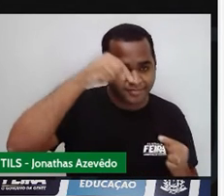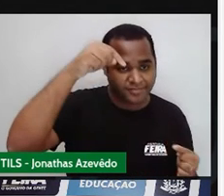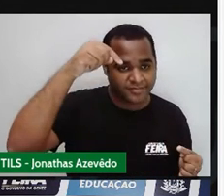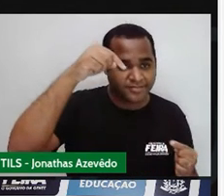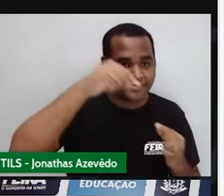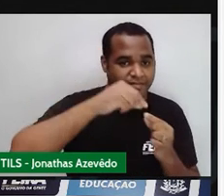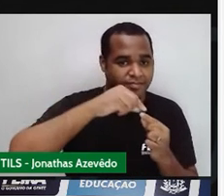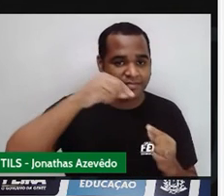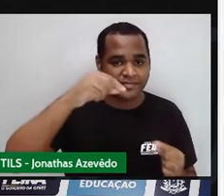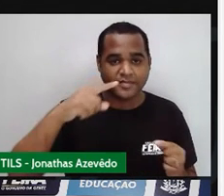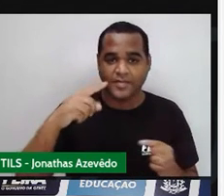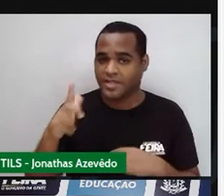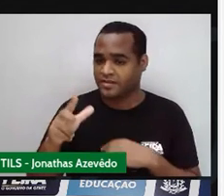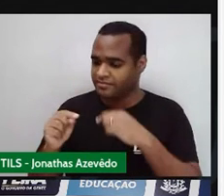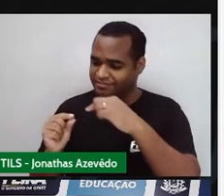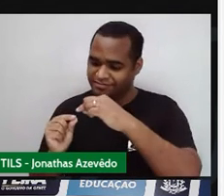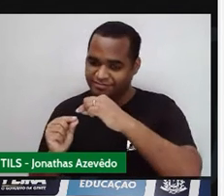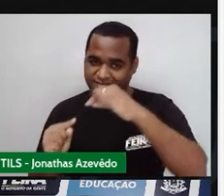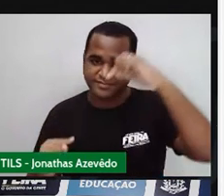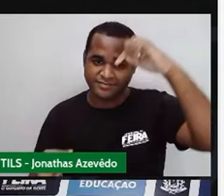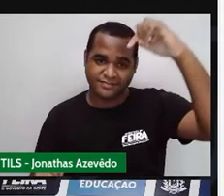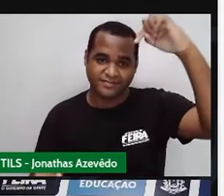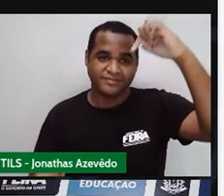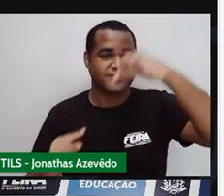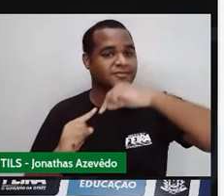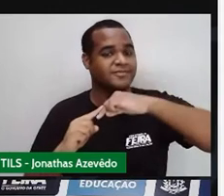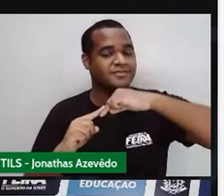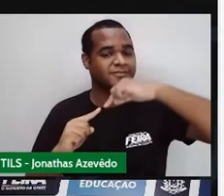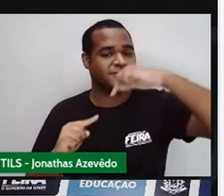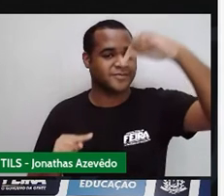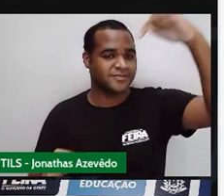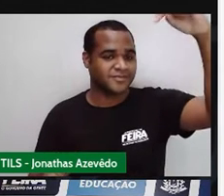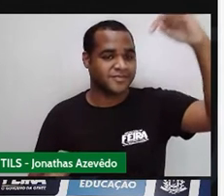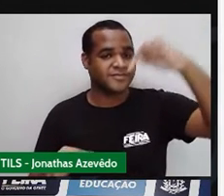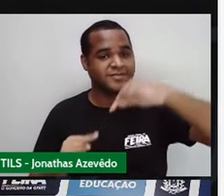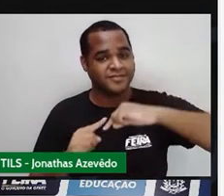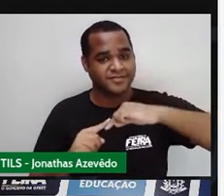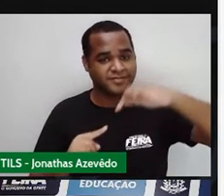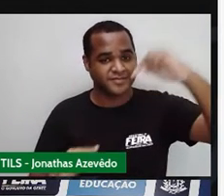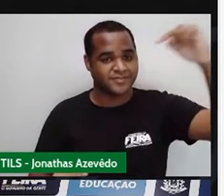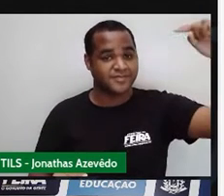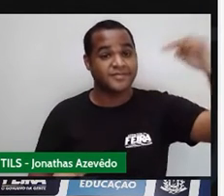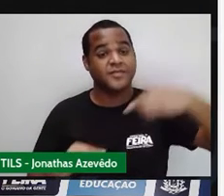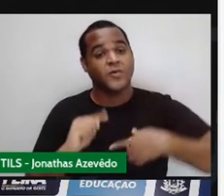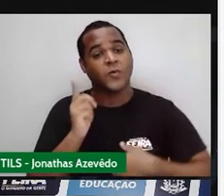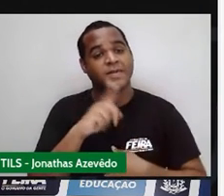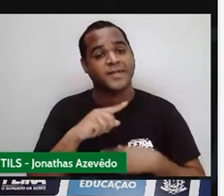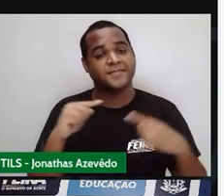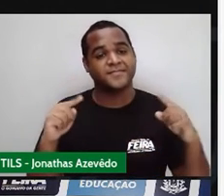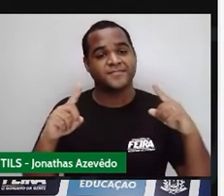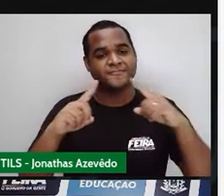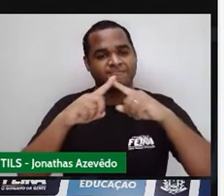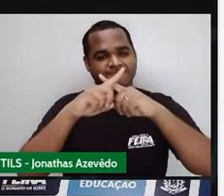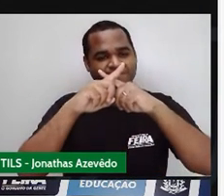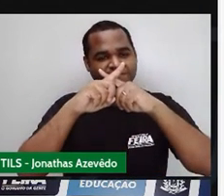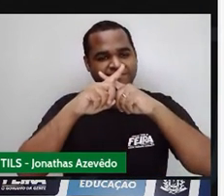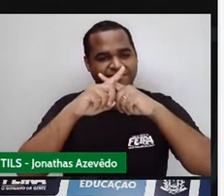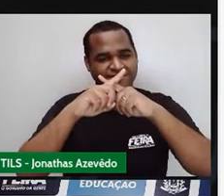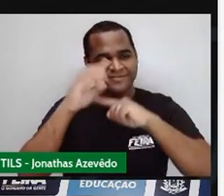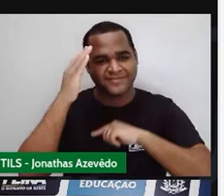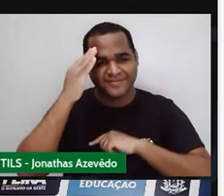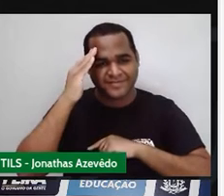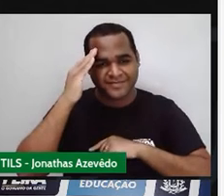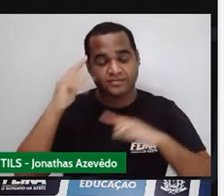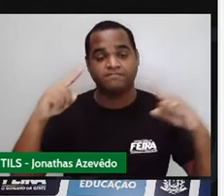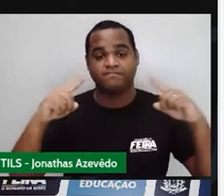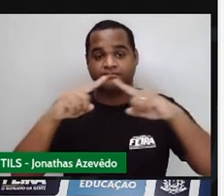e essa reta. Então, se a gente prolonga esses lados, ó, vai chegar nesse ponto aqui que elas vão se tocar, vai deixar